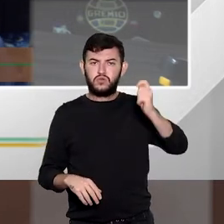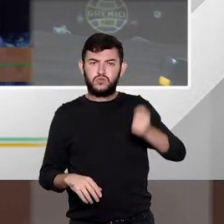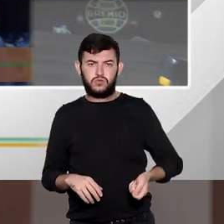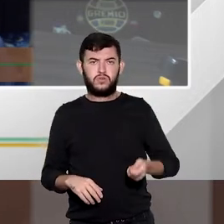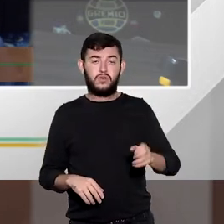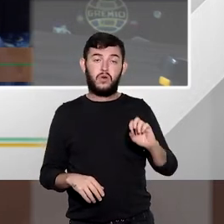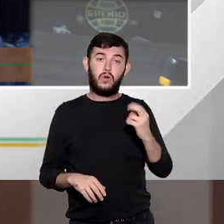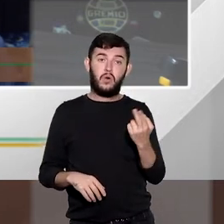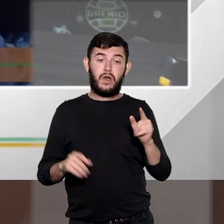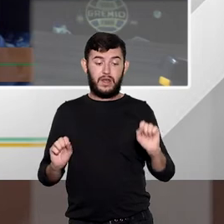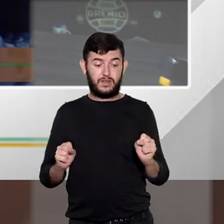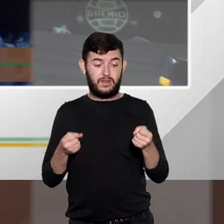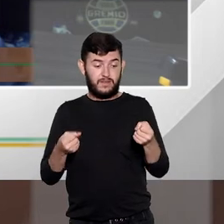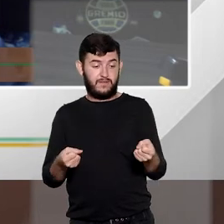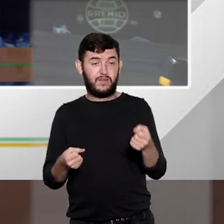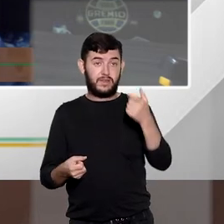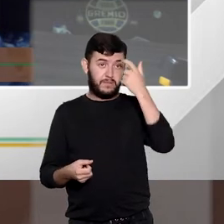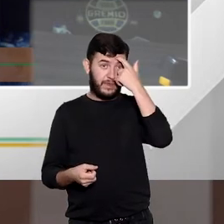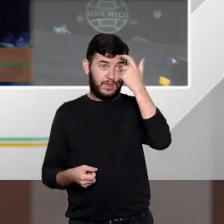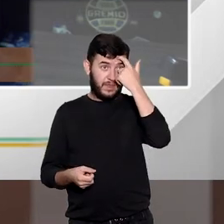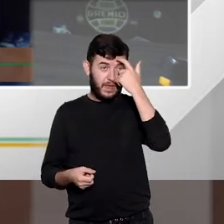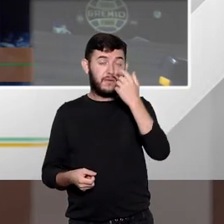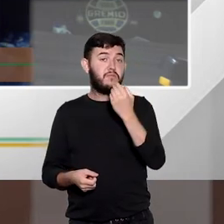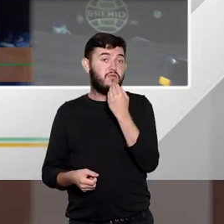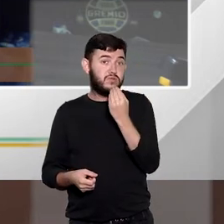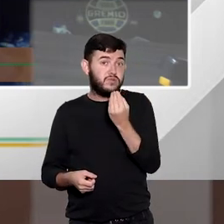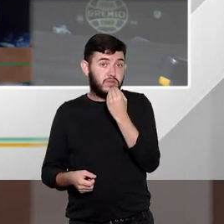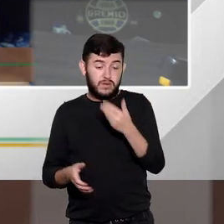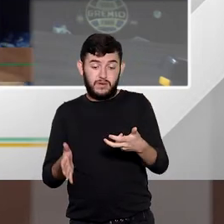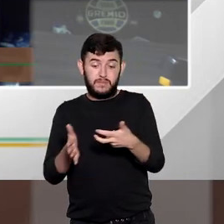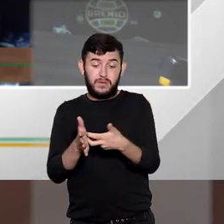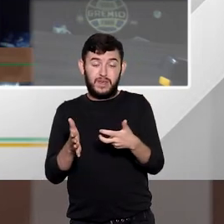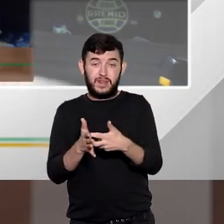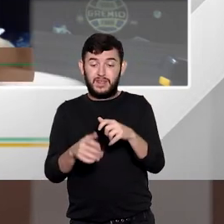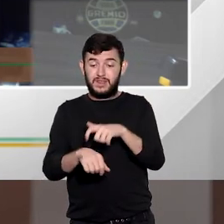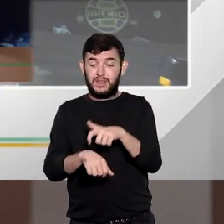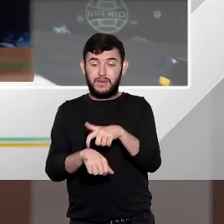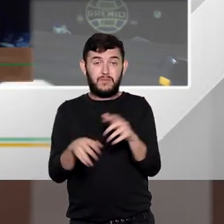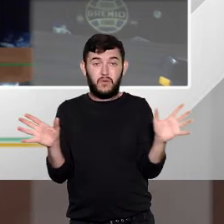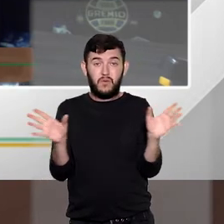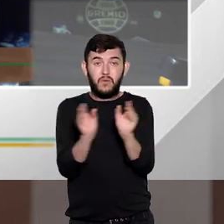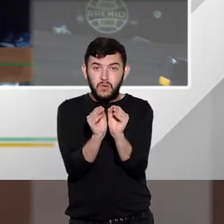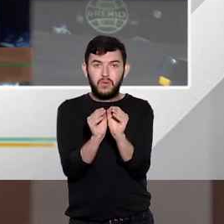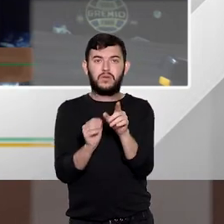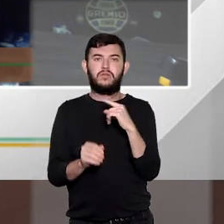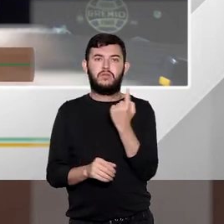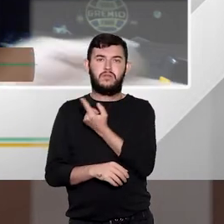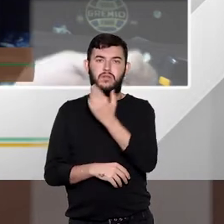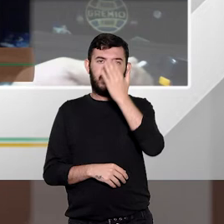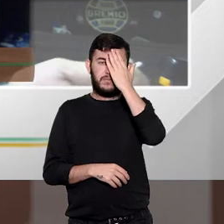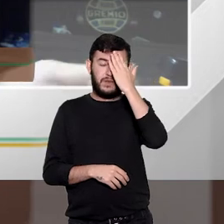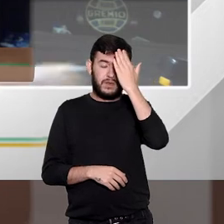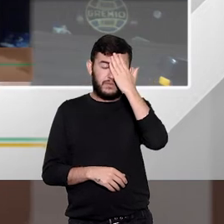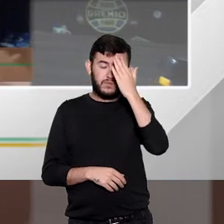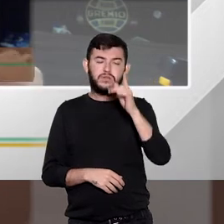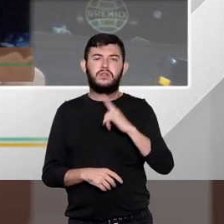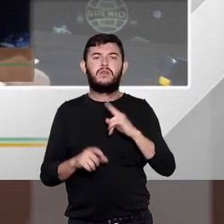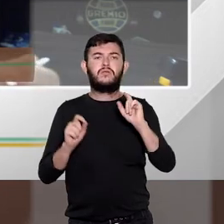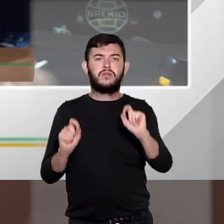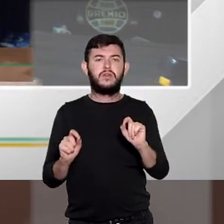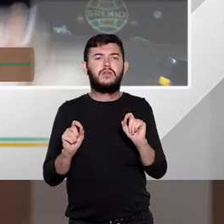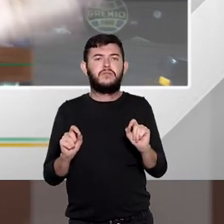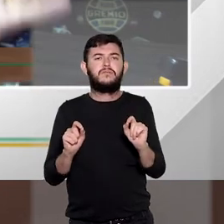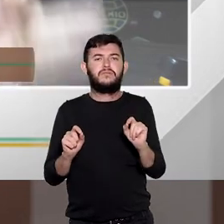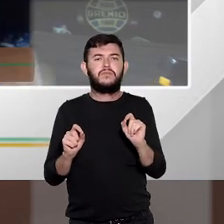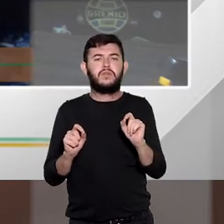pena deveria ter sido menos elevada do que a estabelecida pelo juiz, ou seja, de uma ou de outra parte gera de uma